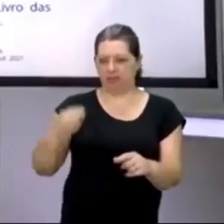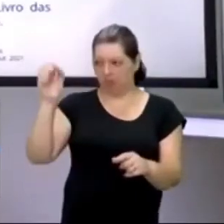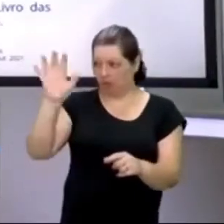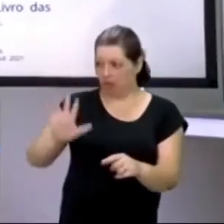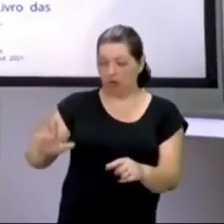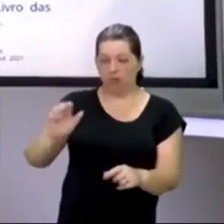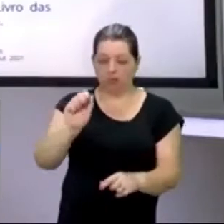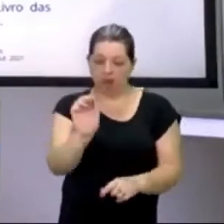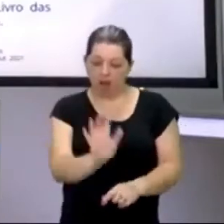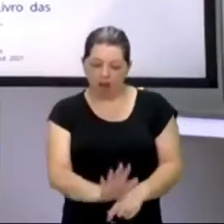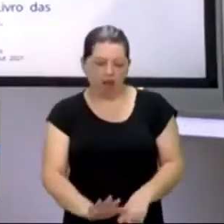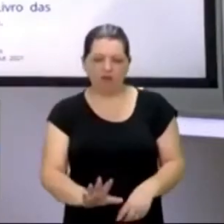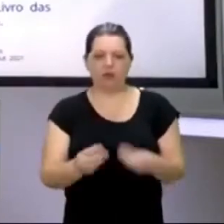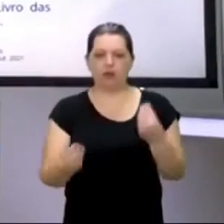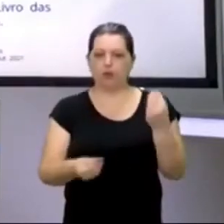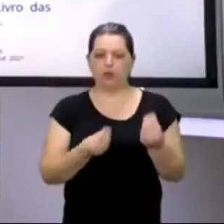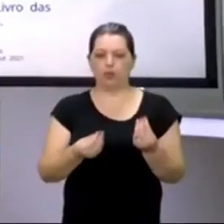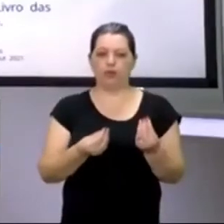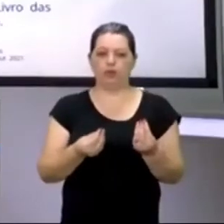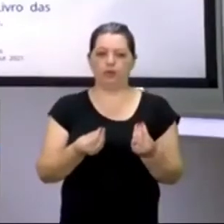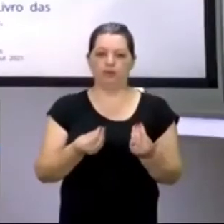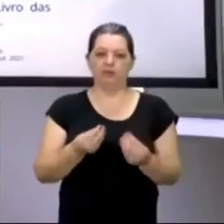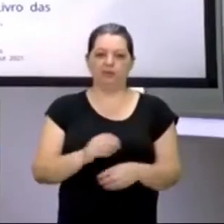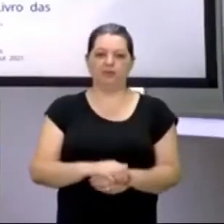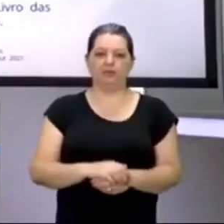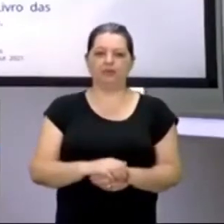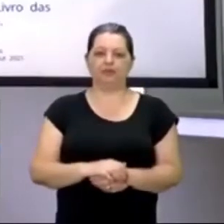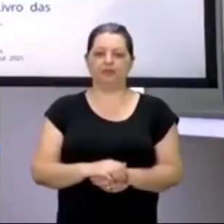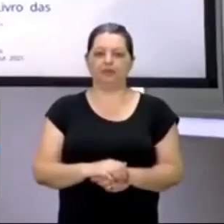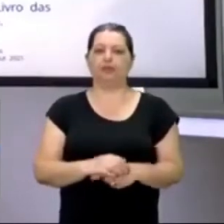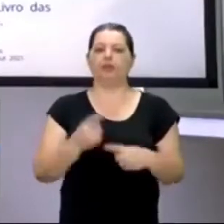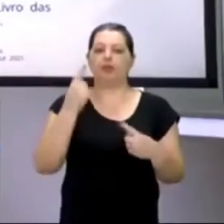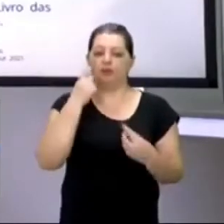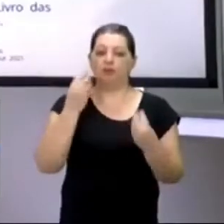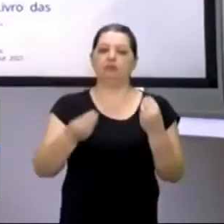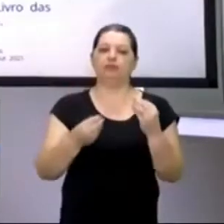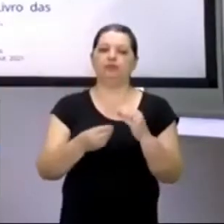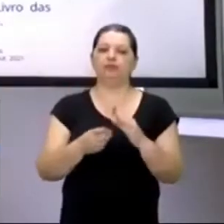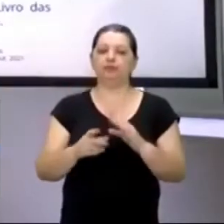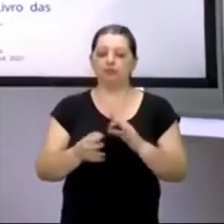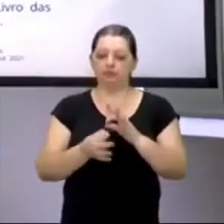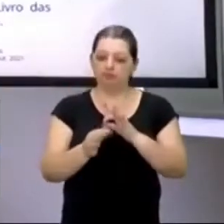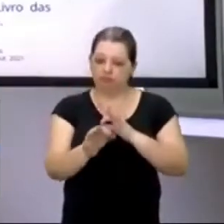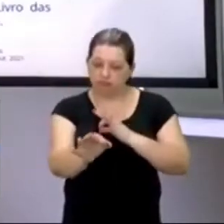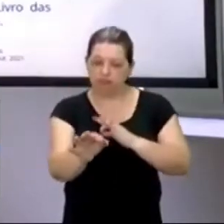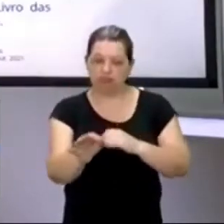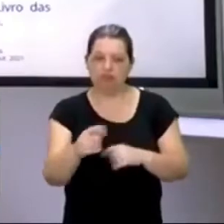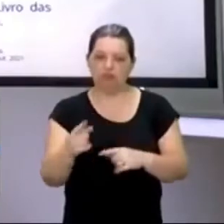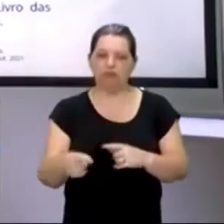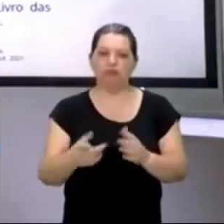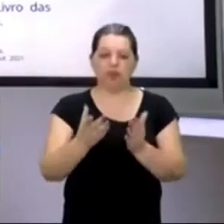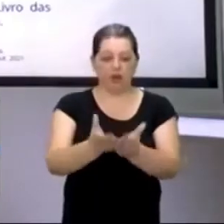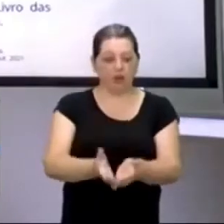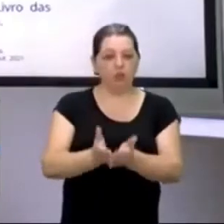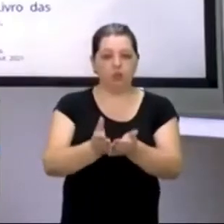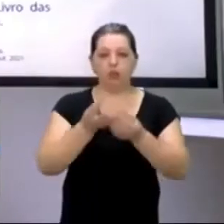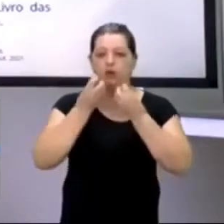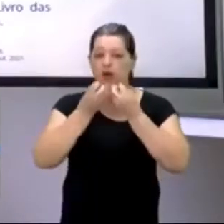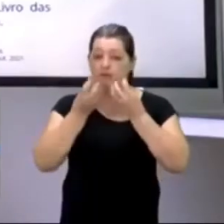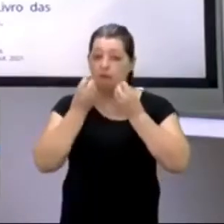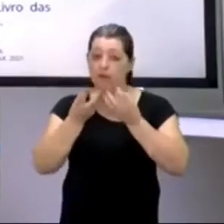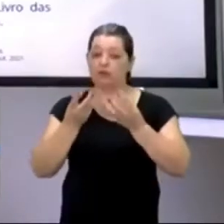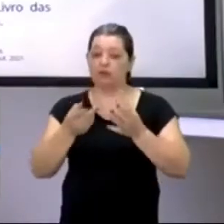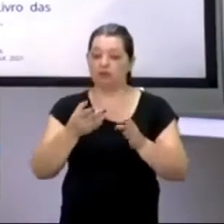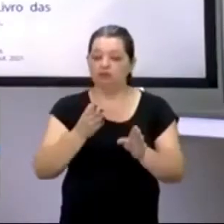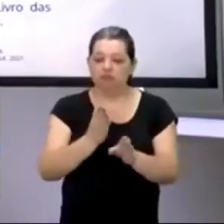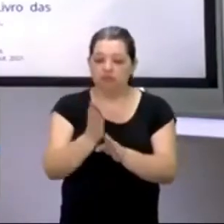África, quem sabe esse animal, ele não é de uma terra mais para frente, e essas informações foram chegando, foram chegando, foram chegando,